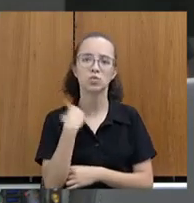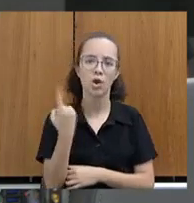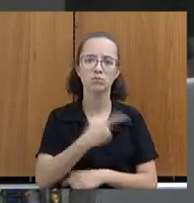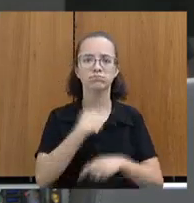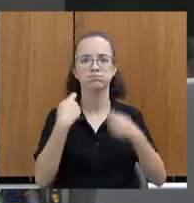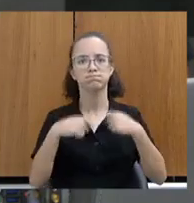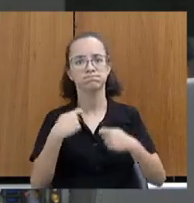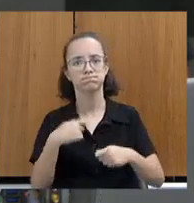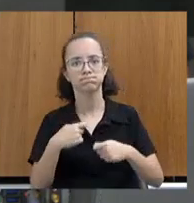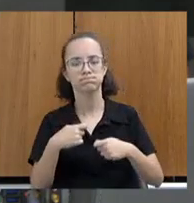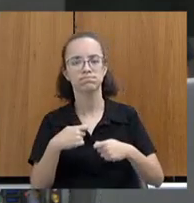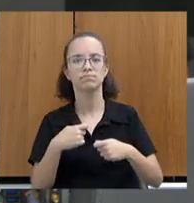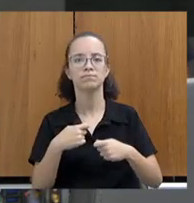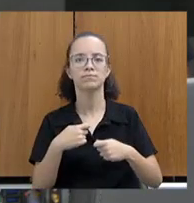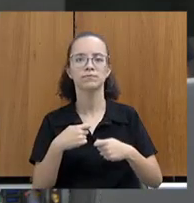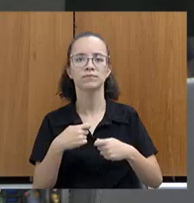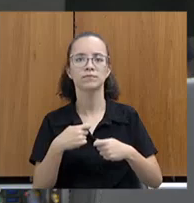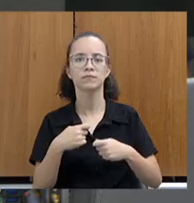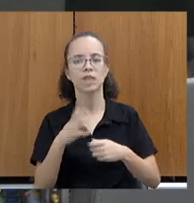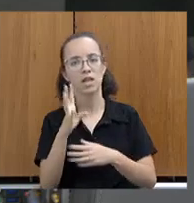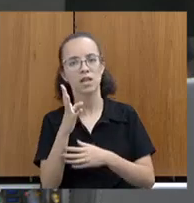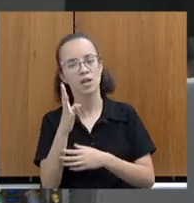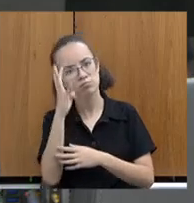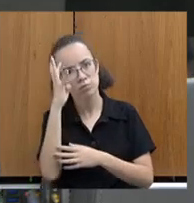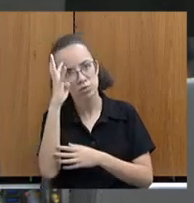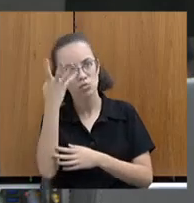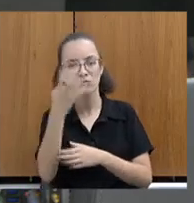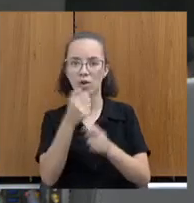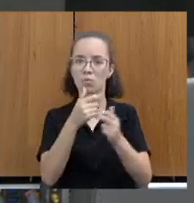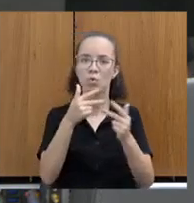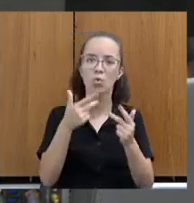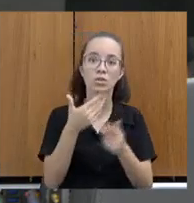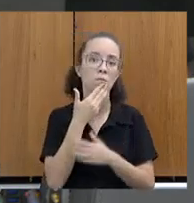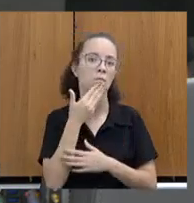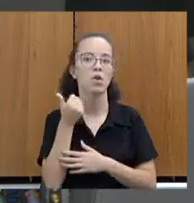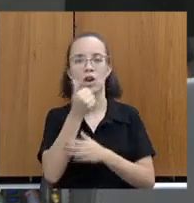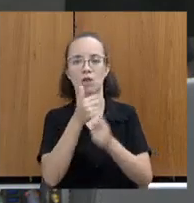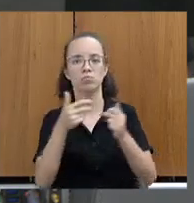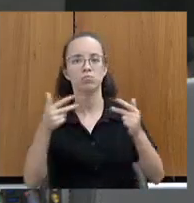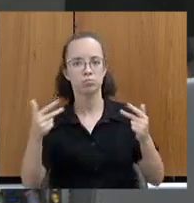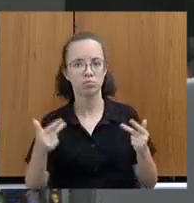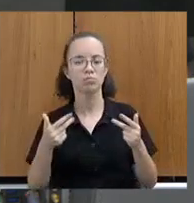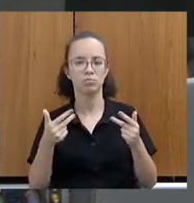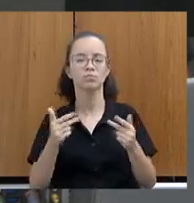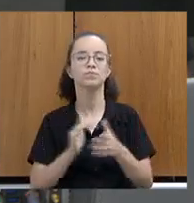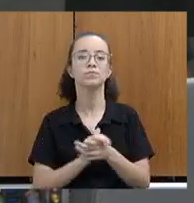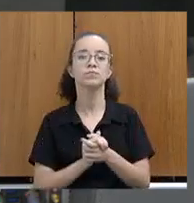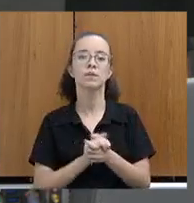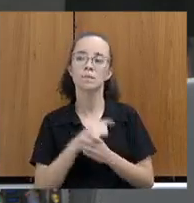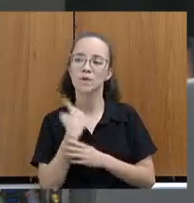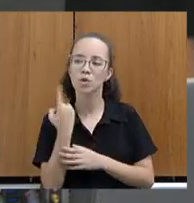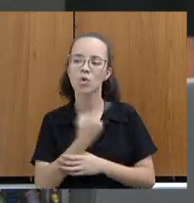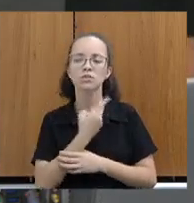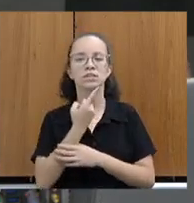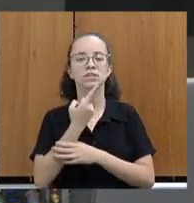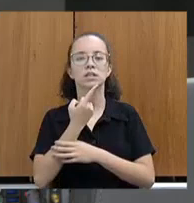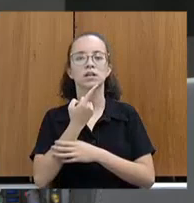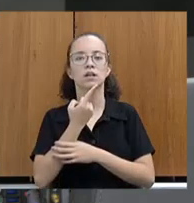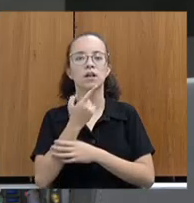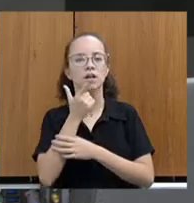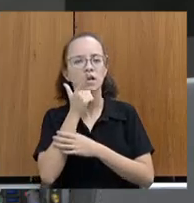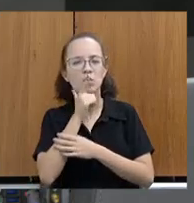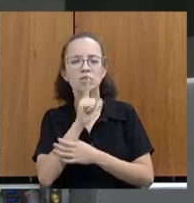talvez, adotar alguma medida de corretiva, alguma adoção de outras medidas para a gente ampliar essa